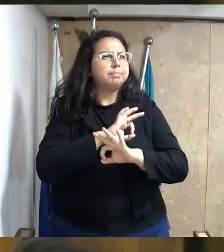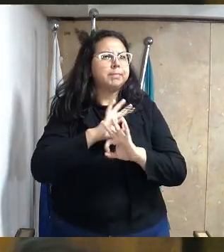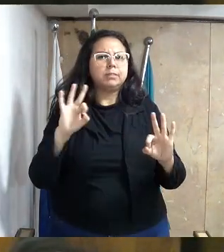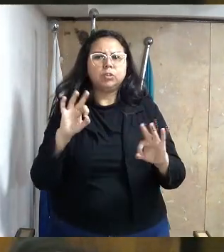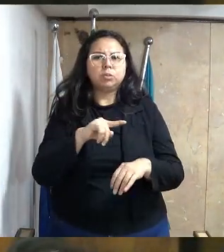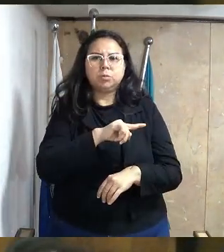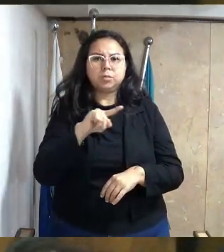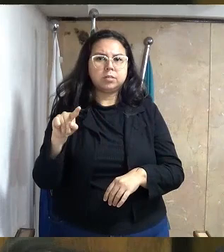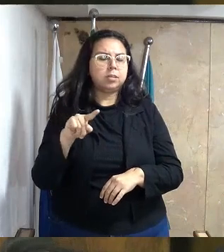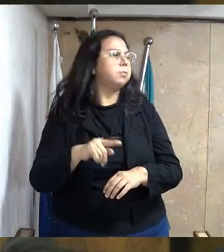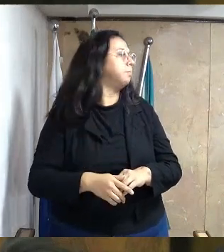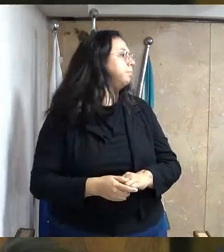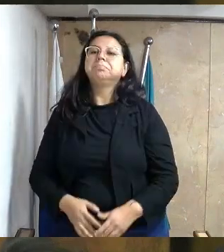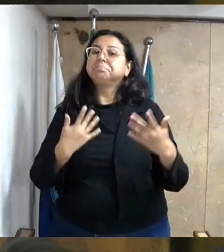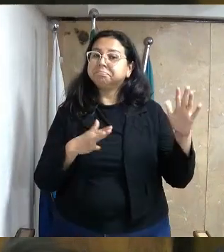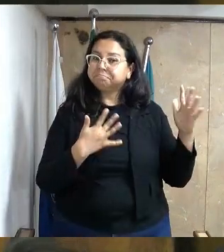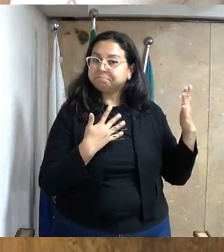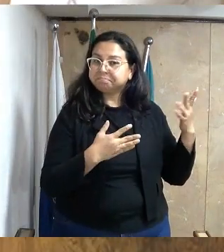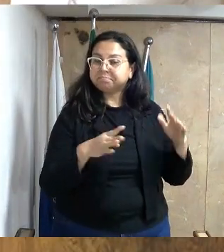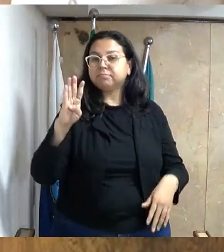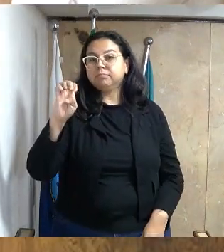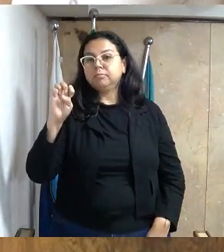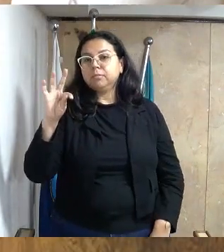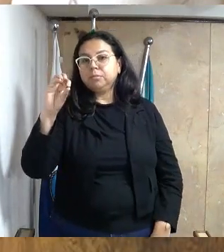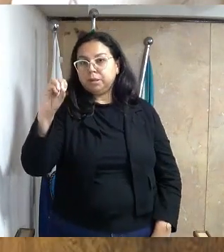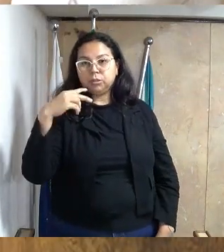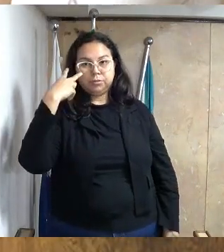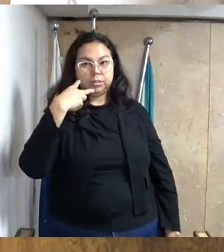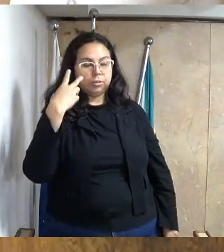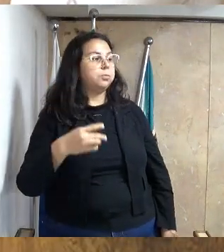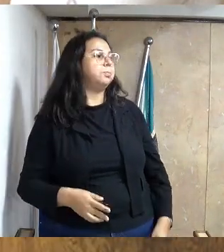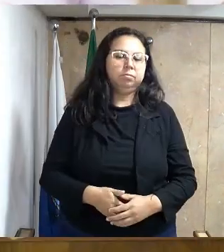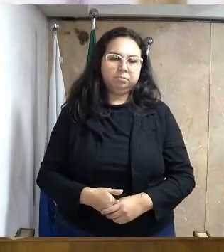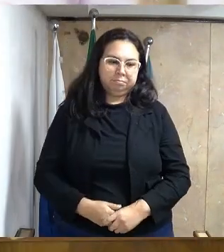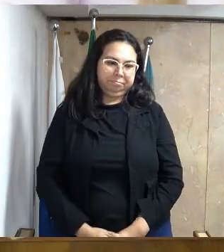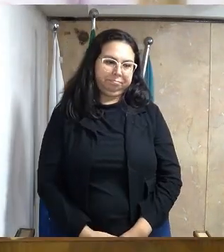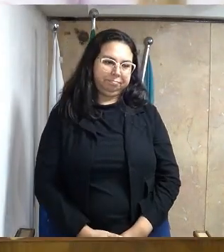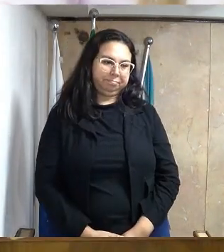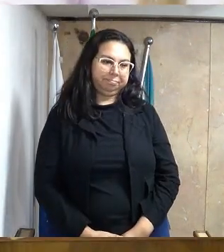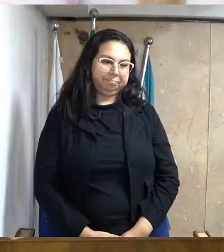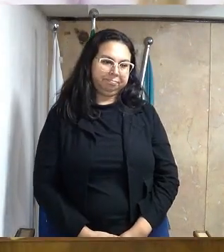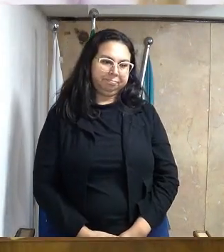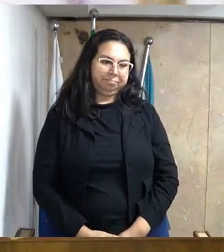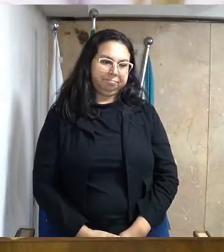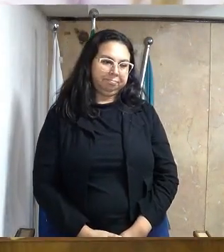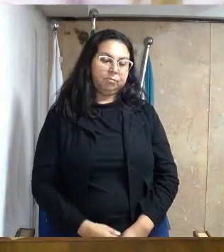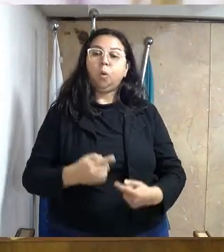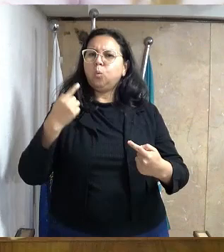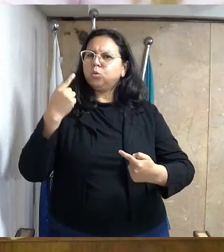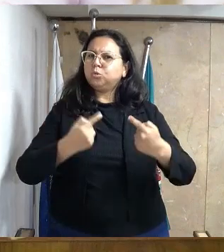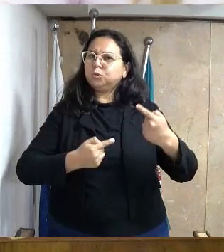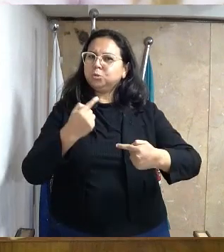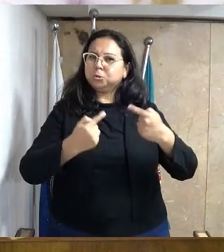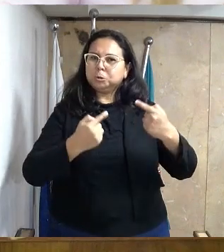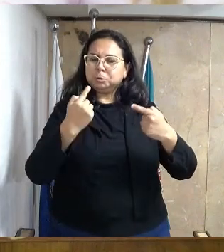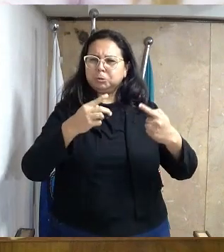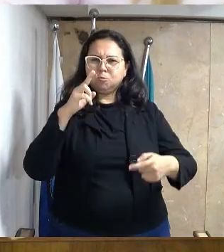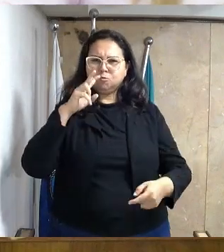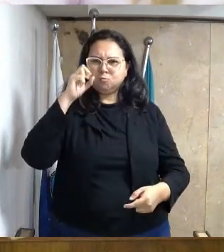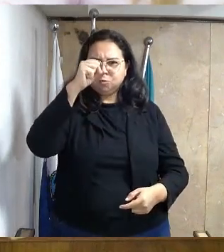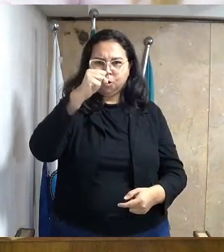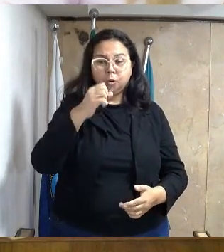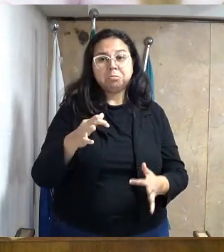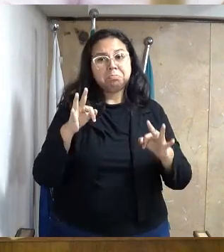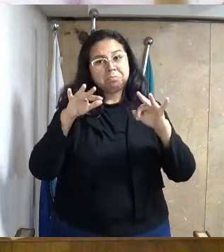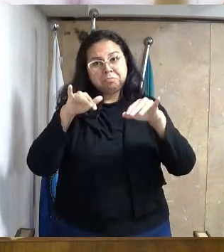Fé, força e honra. Parabéns, vereador Beto, discurso eloquente. Não havendo mais